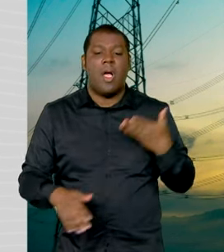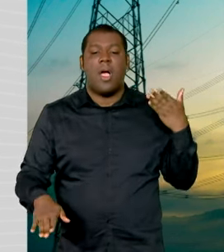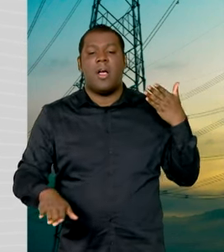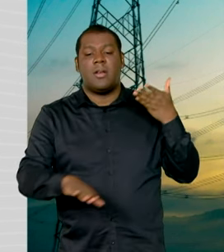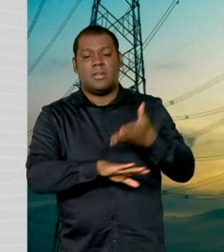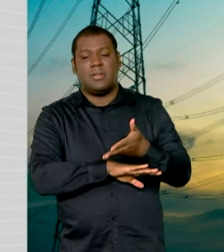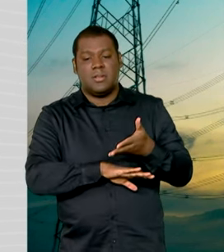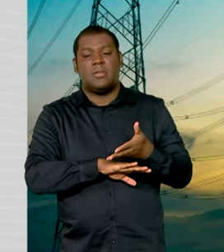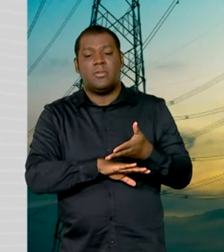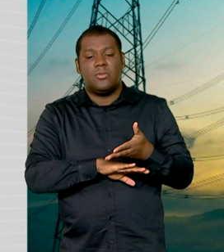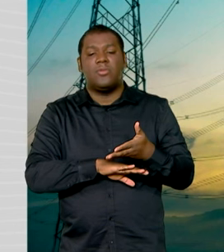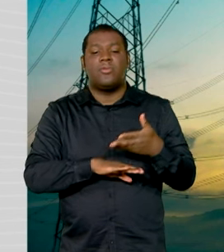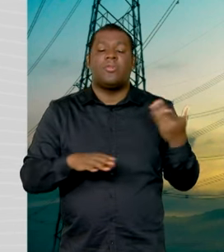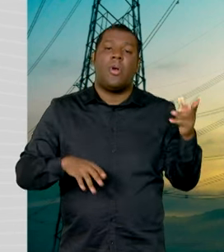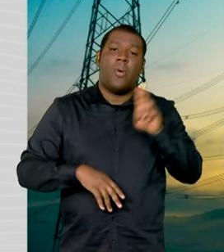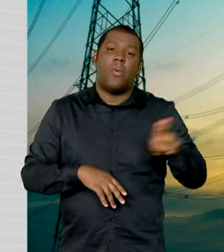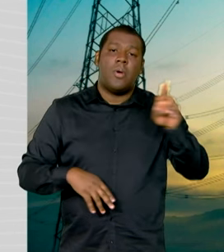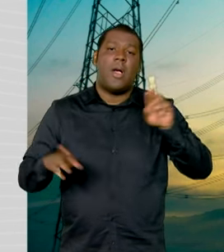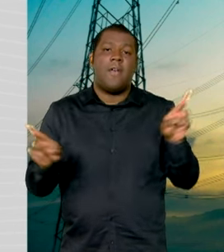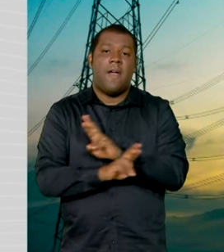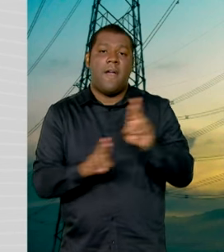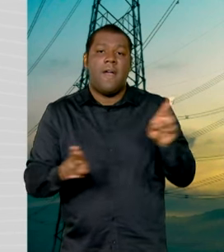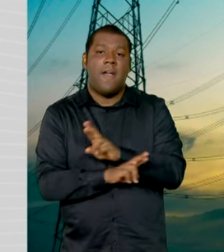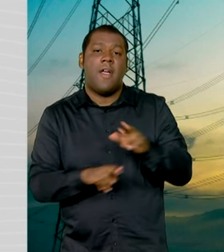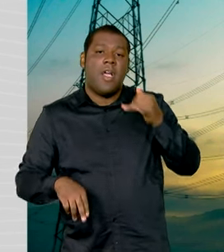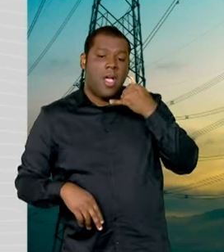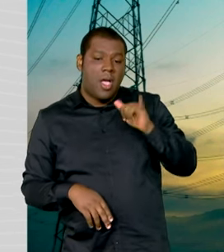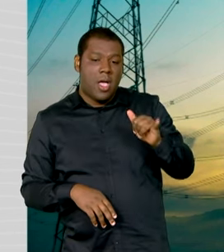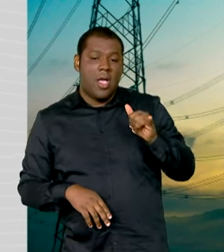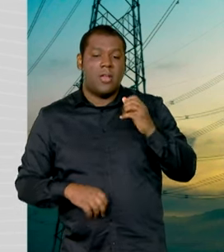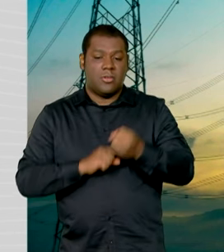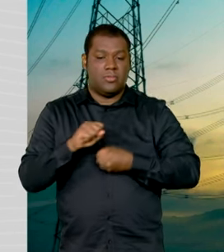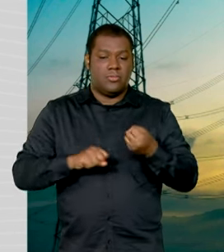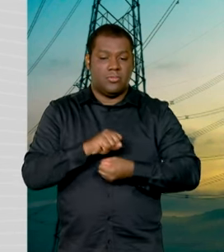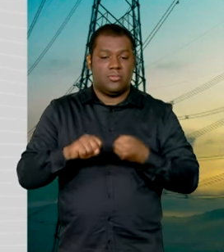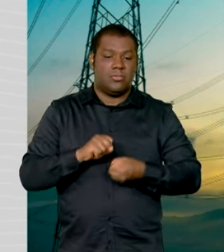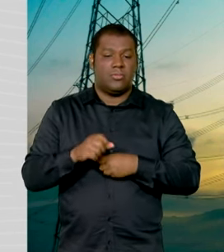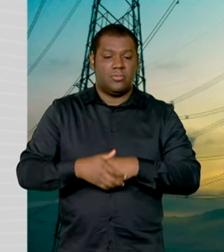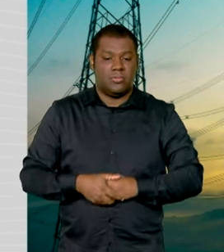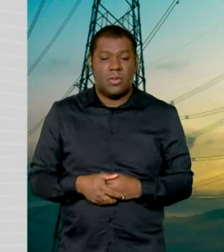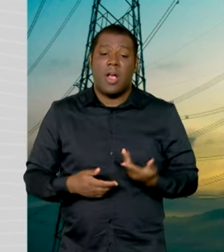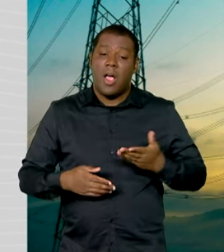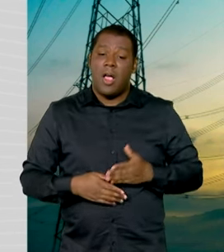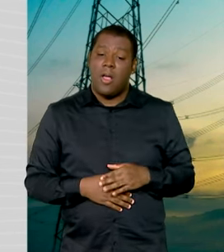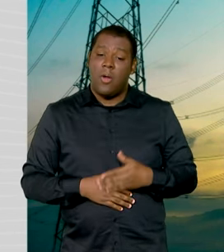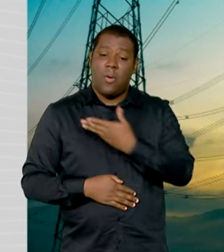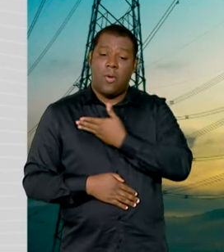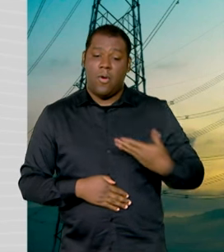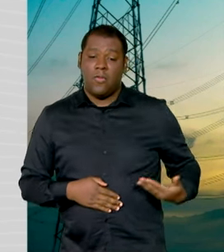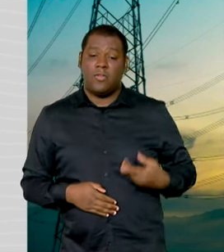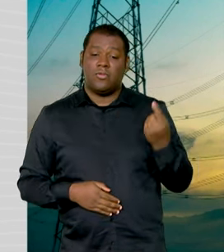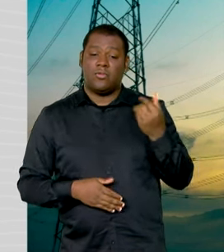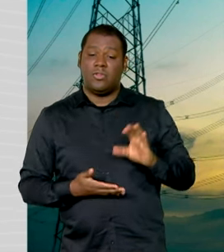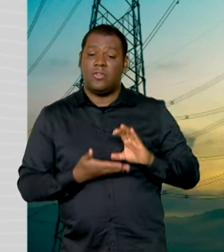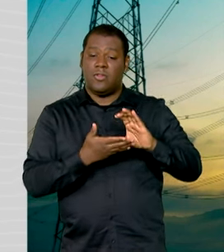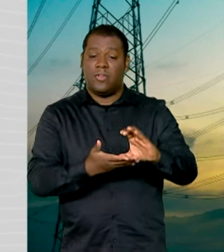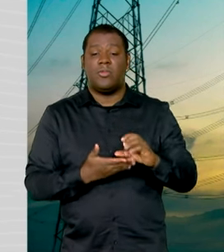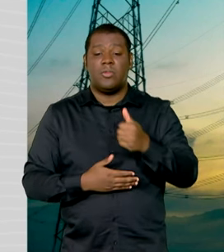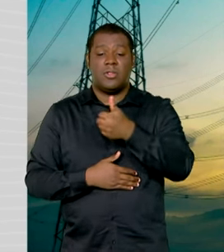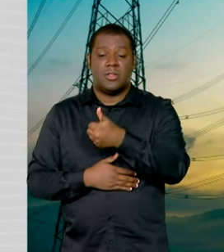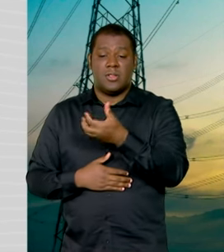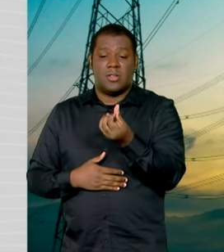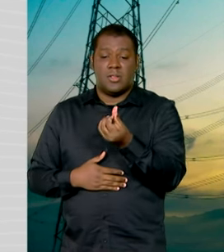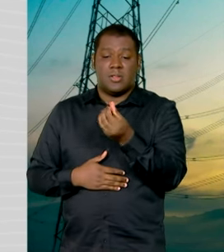subsídio no uso das redes de distribuição e transmissão. A medida deve gerar investimentos de R 165